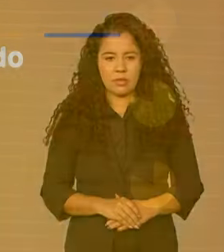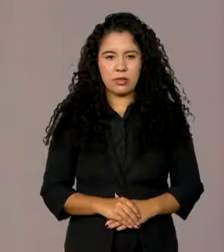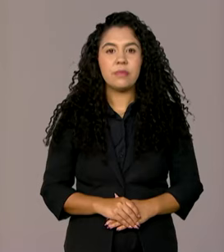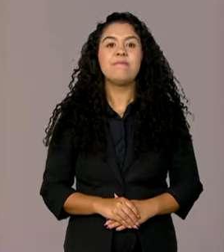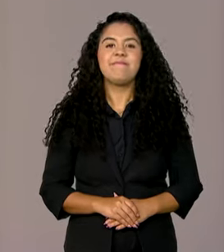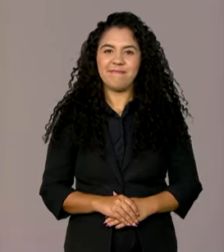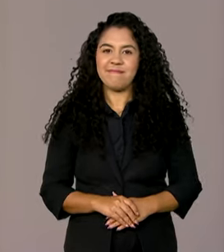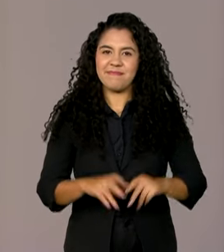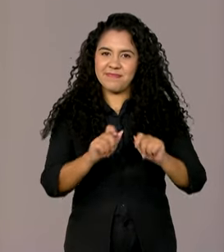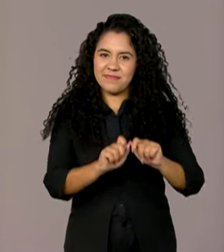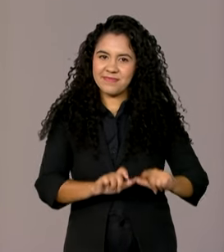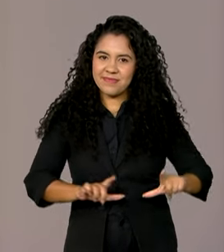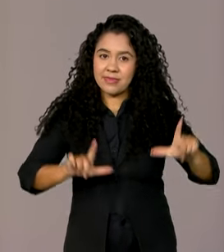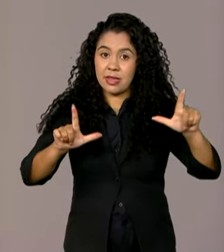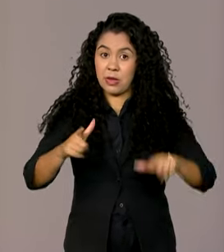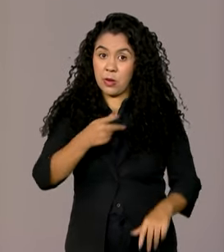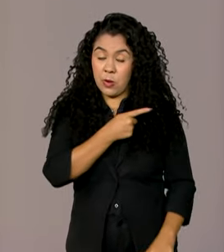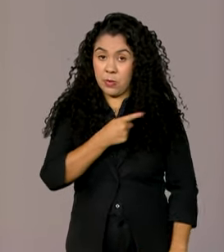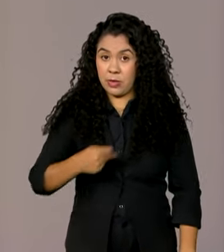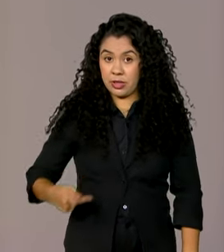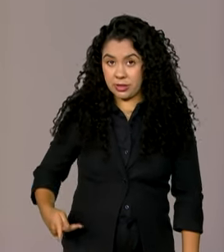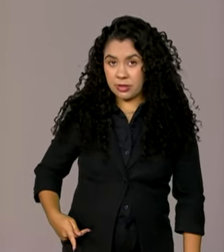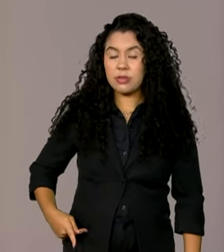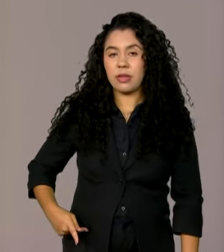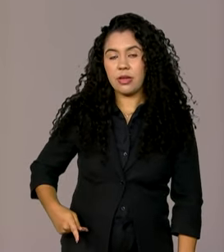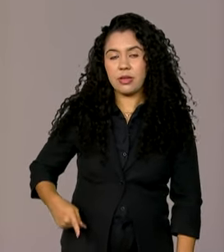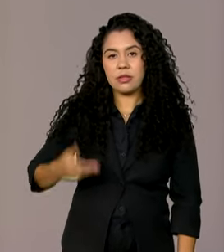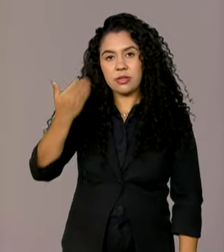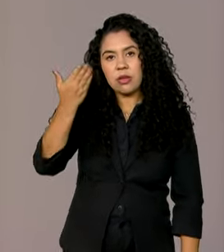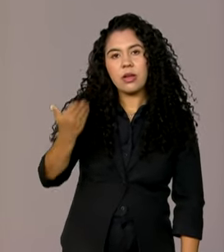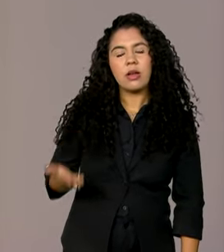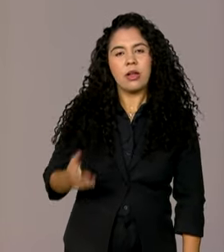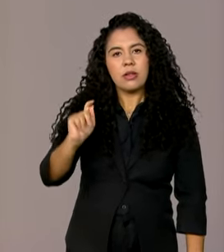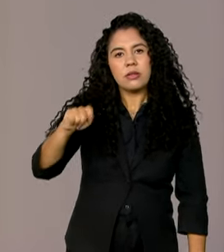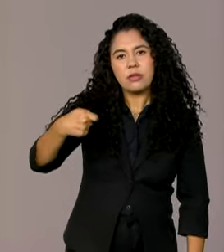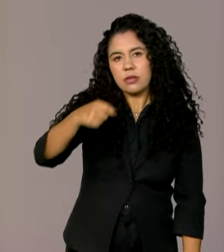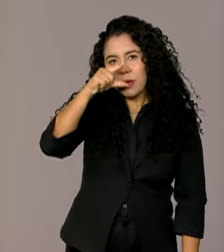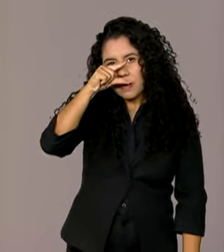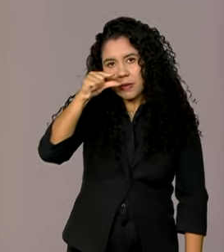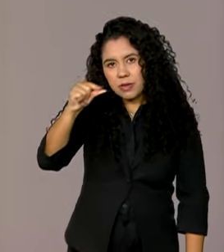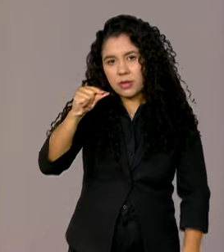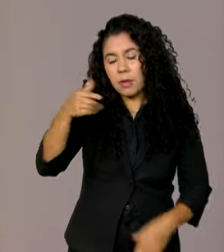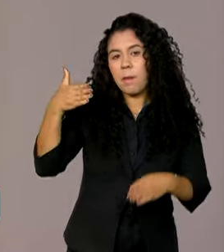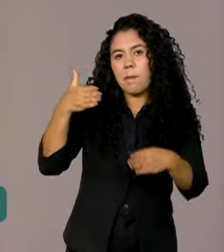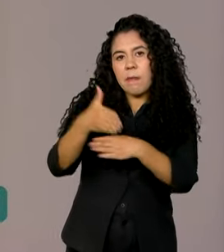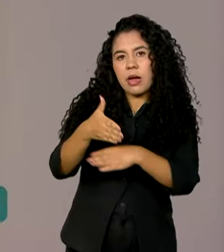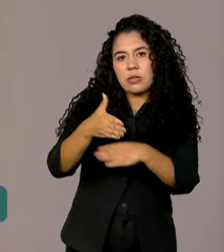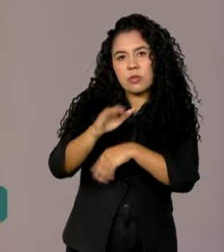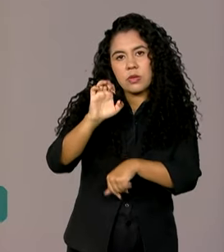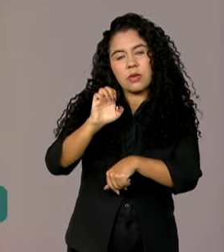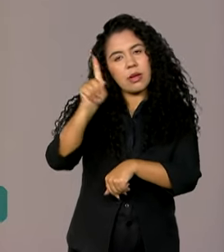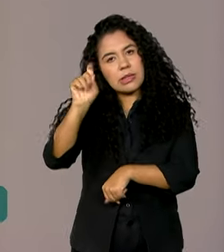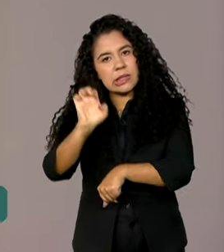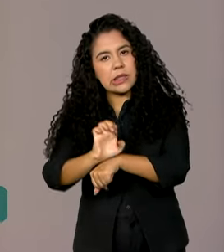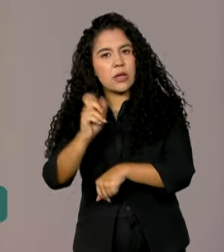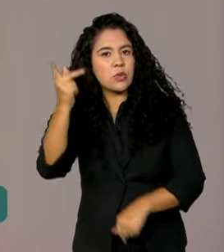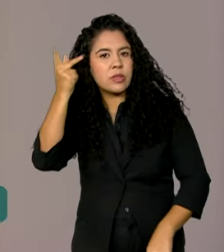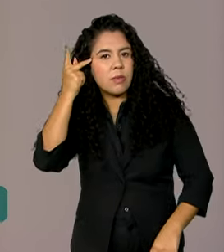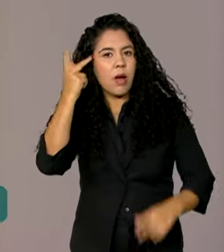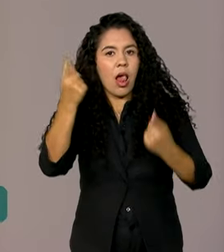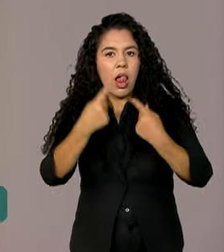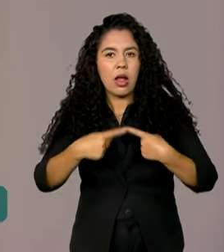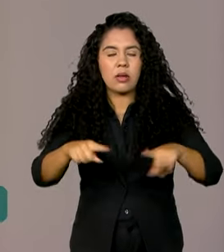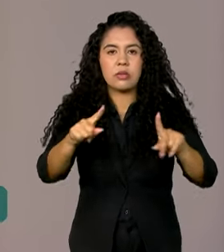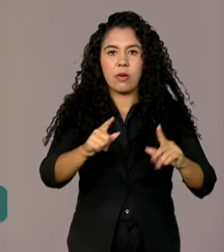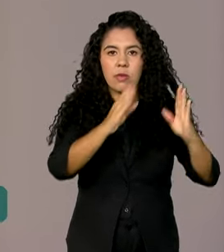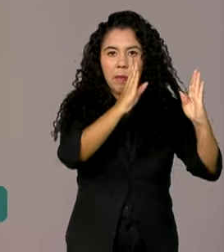Estamos de volta e o presidente em exercício, Geraldo Alckmin, participou em São Paulo do lançamento da terceira fase